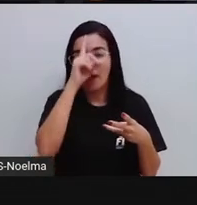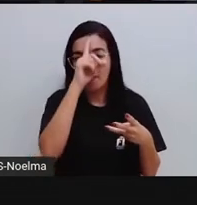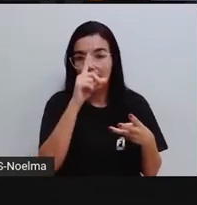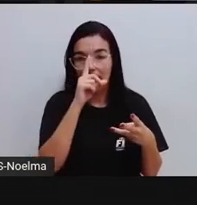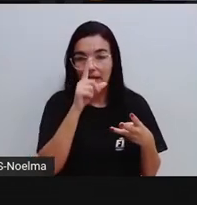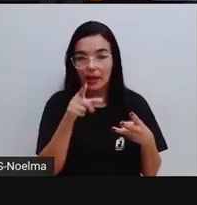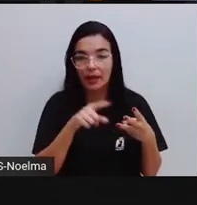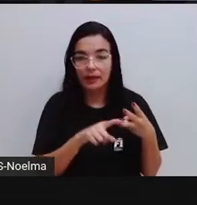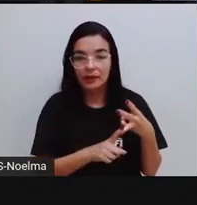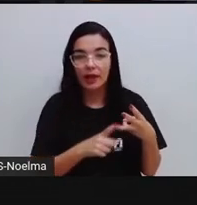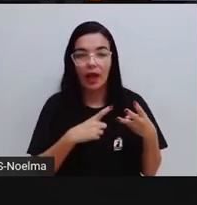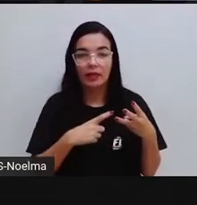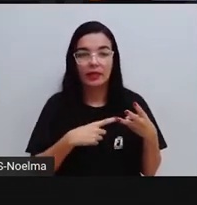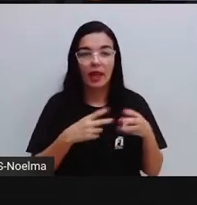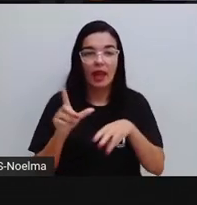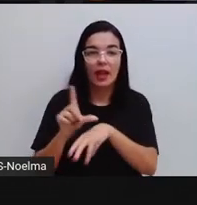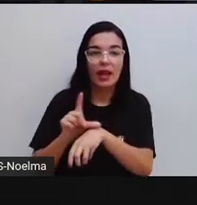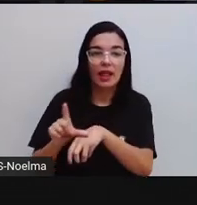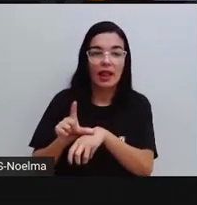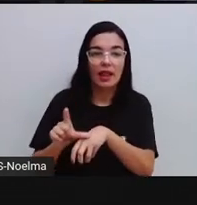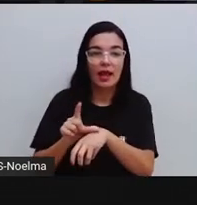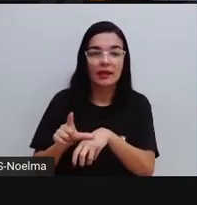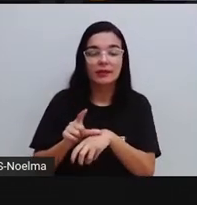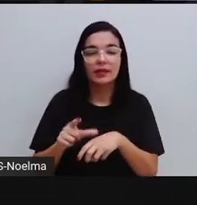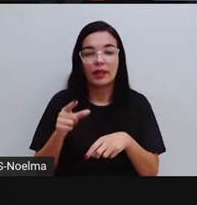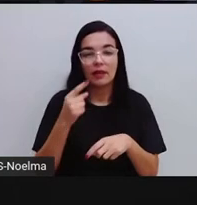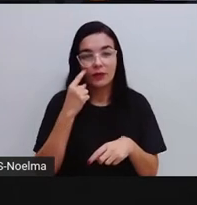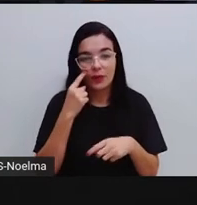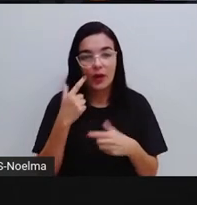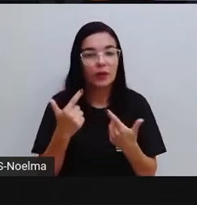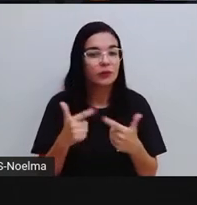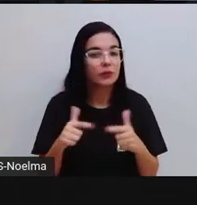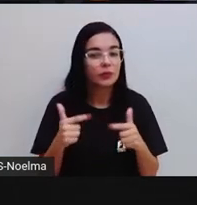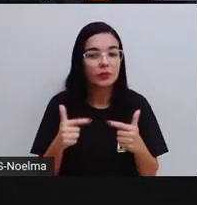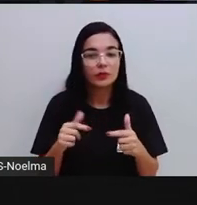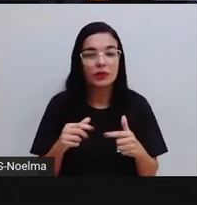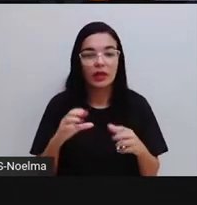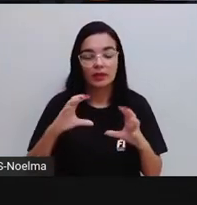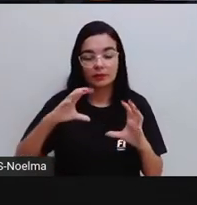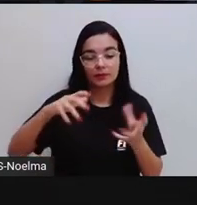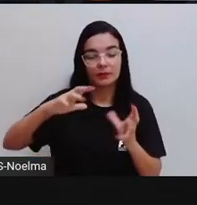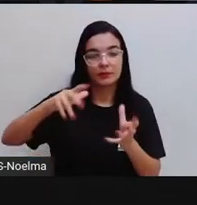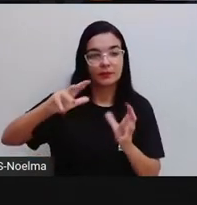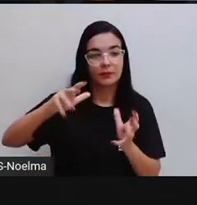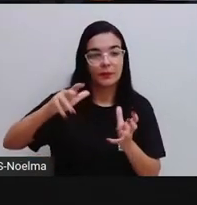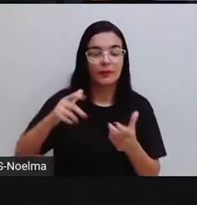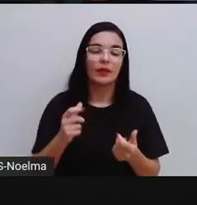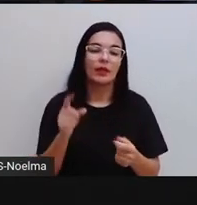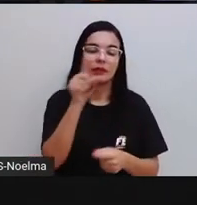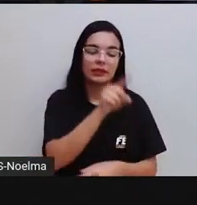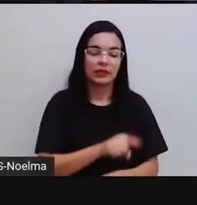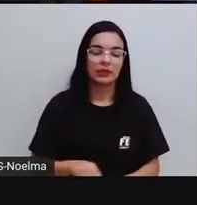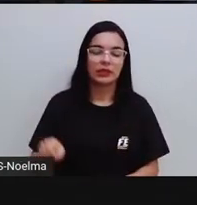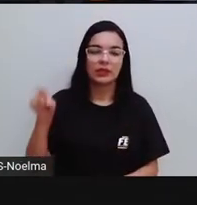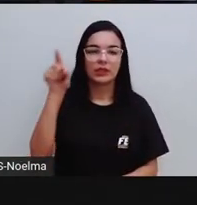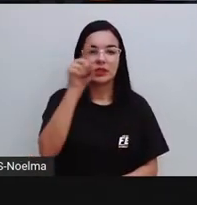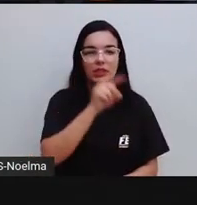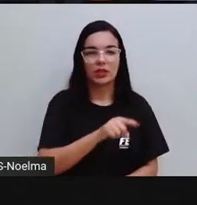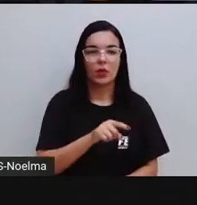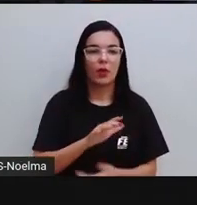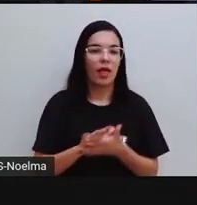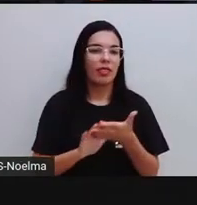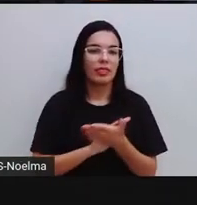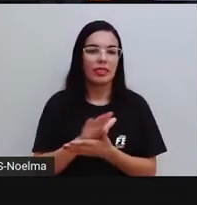quadrangular e prisma triangular. Por que são poliedros? Porque não possuem superfícies